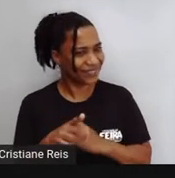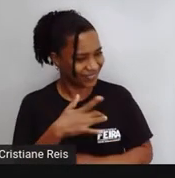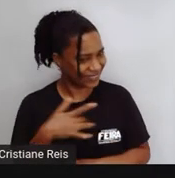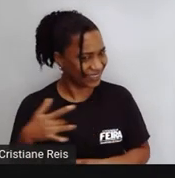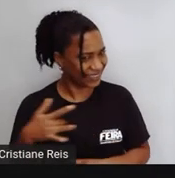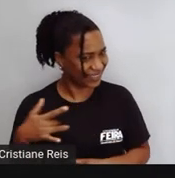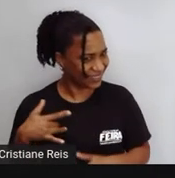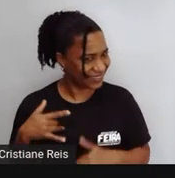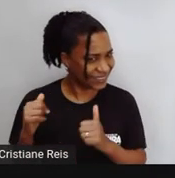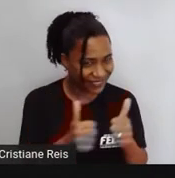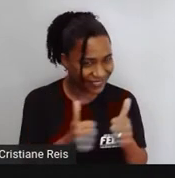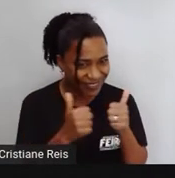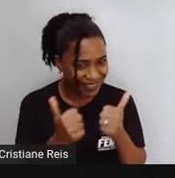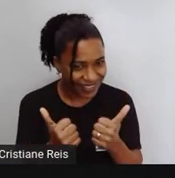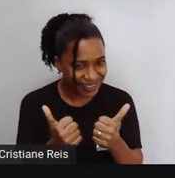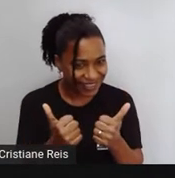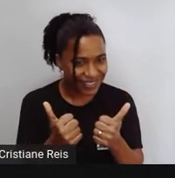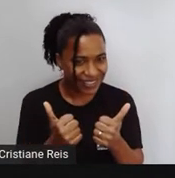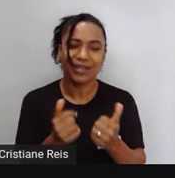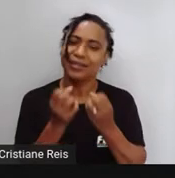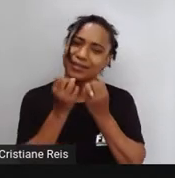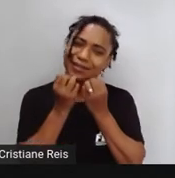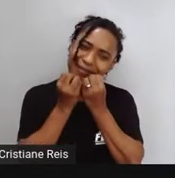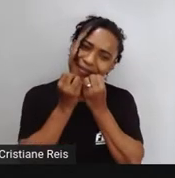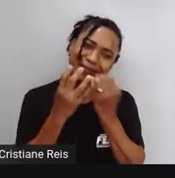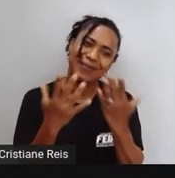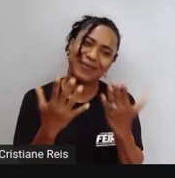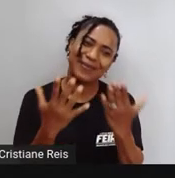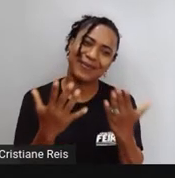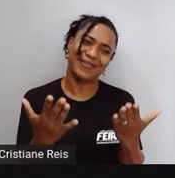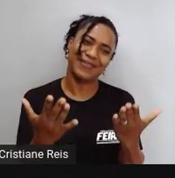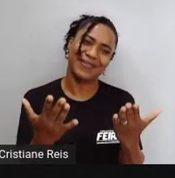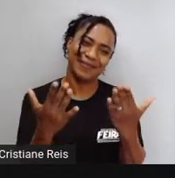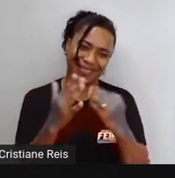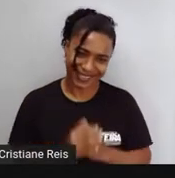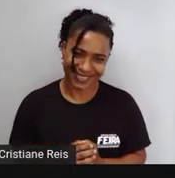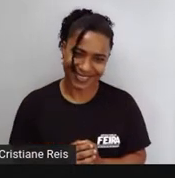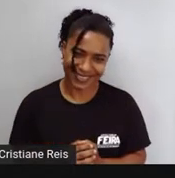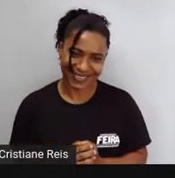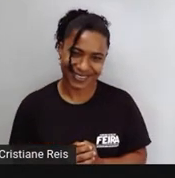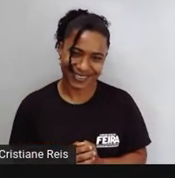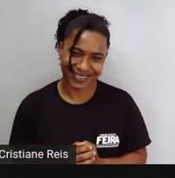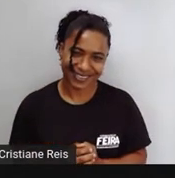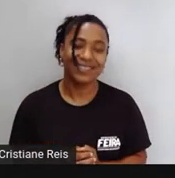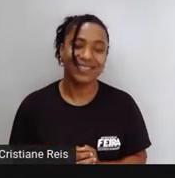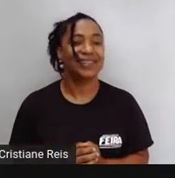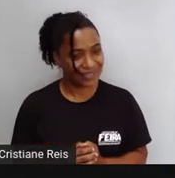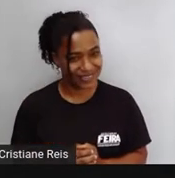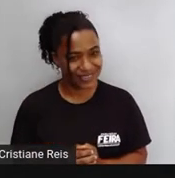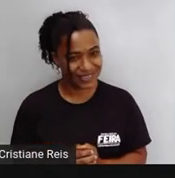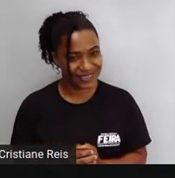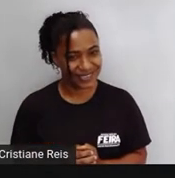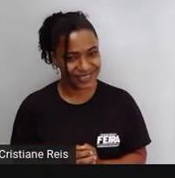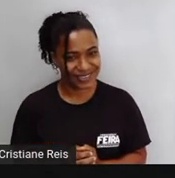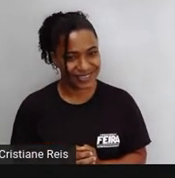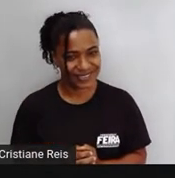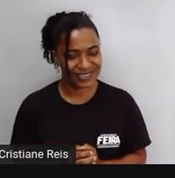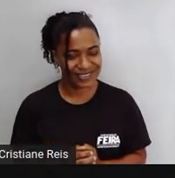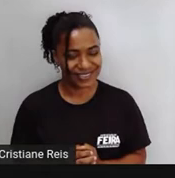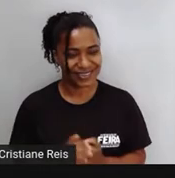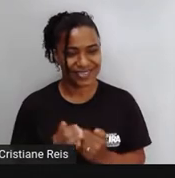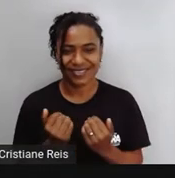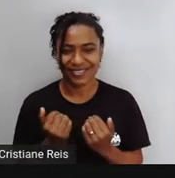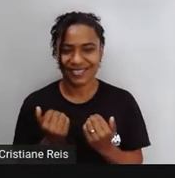espero que vocês estejam muito bem. Welcome to our English